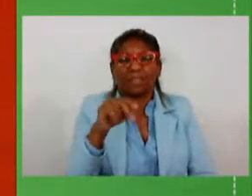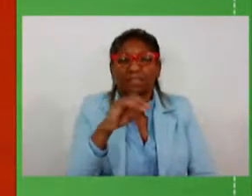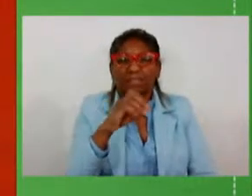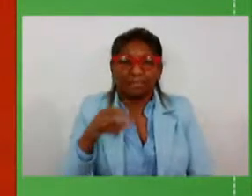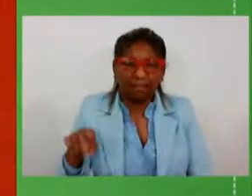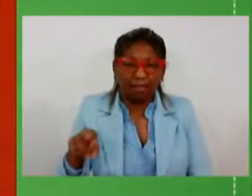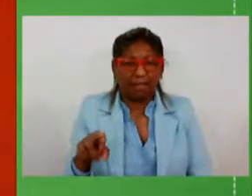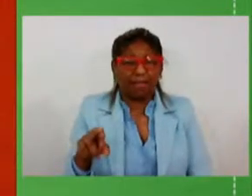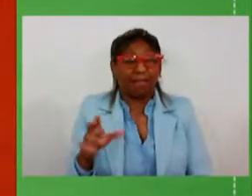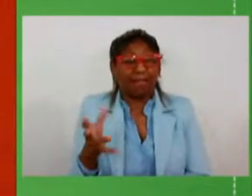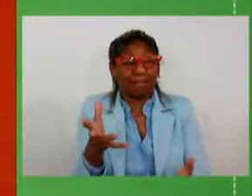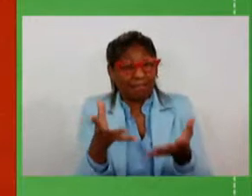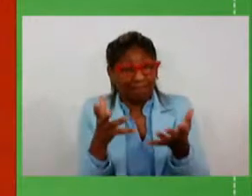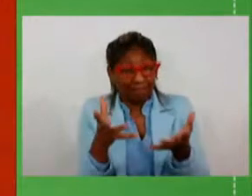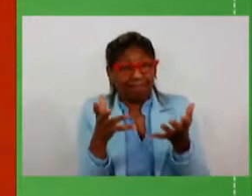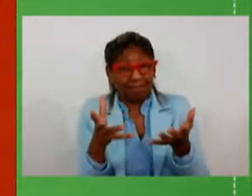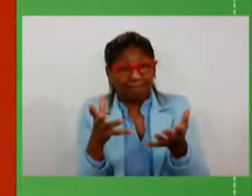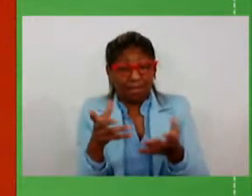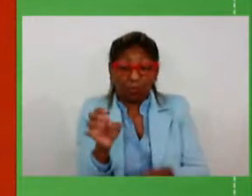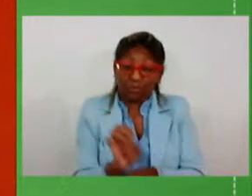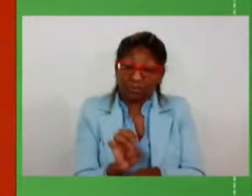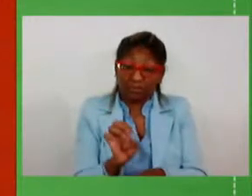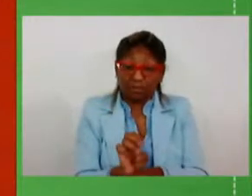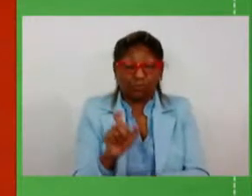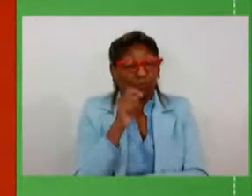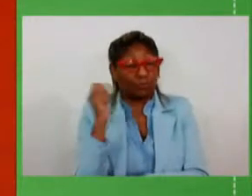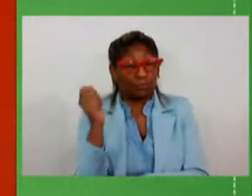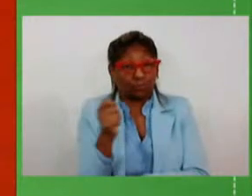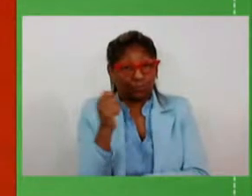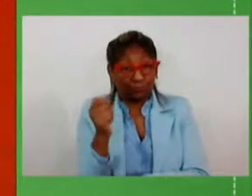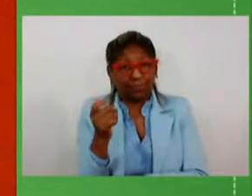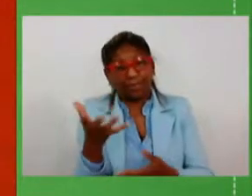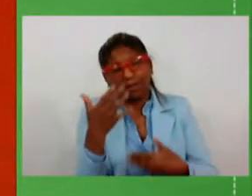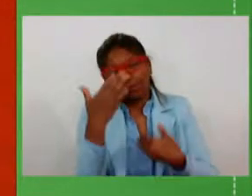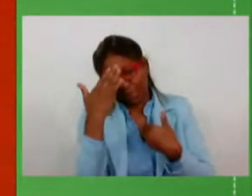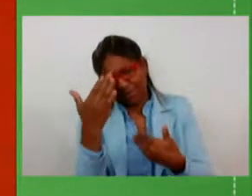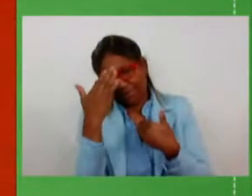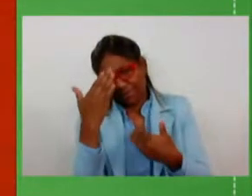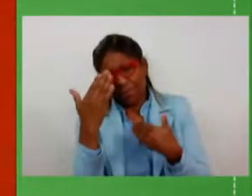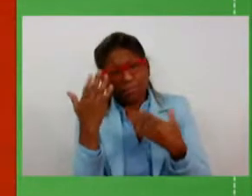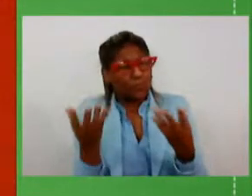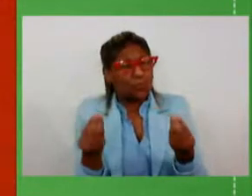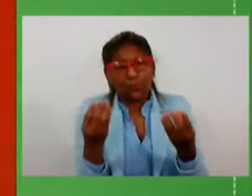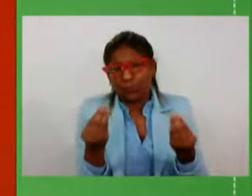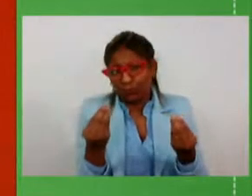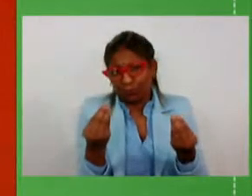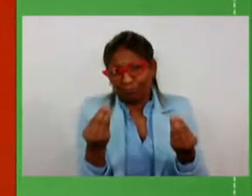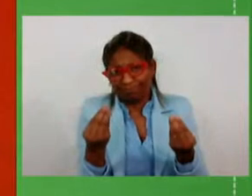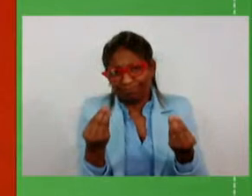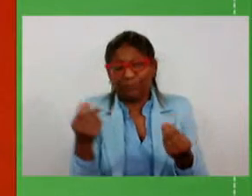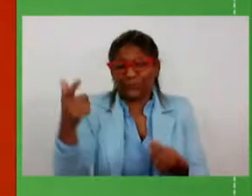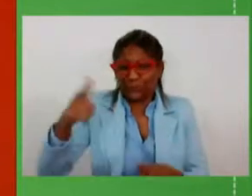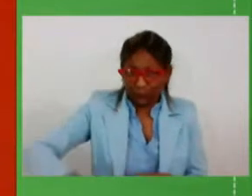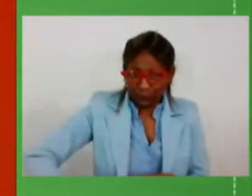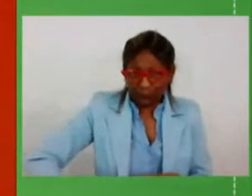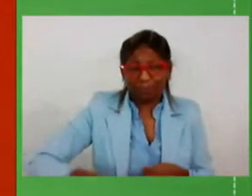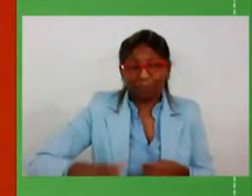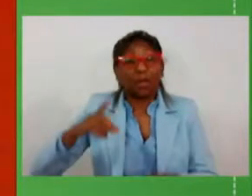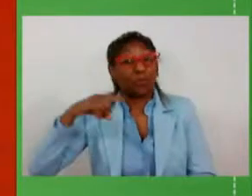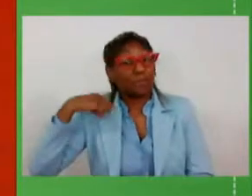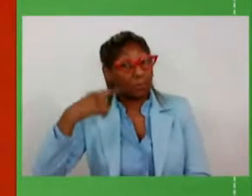viabilizar para o estado do Rio Grande do Sul então quero agradecer muito mais uma vez aos deputados